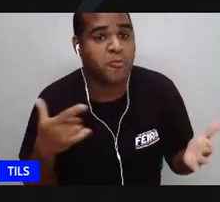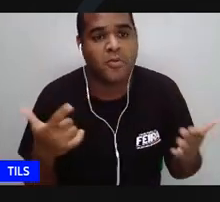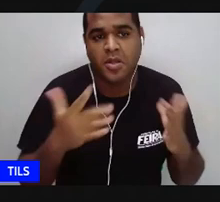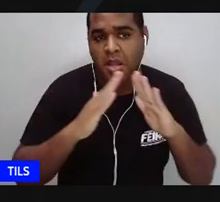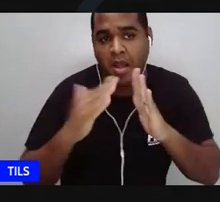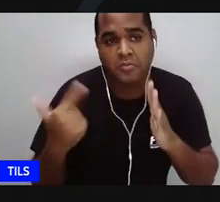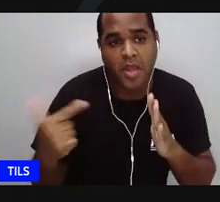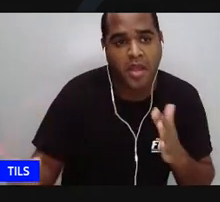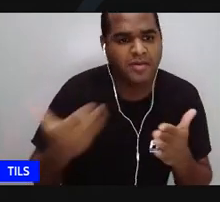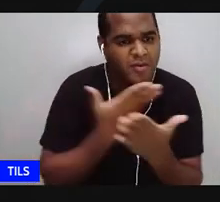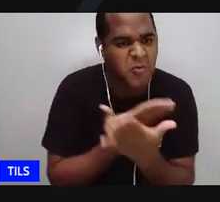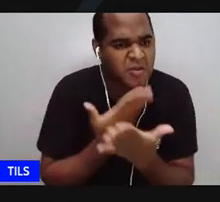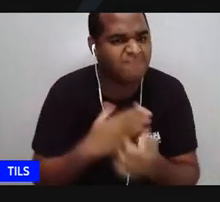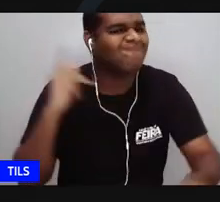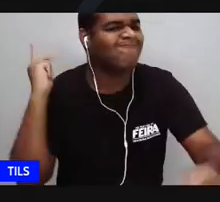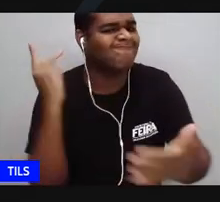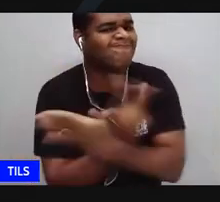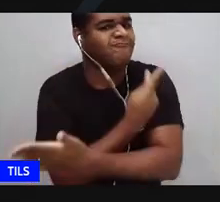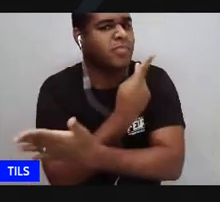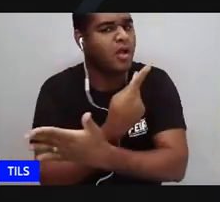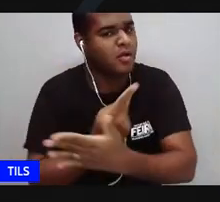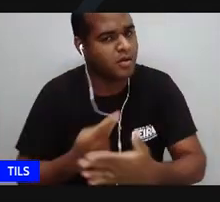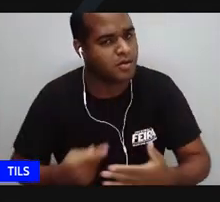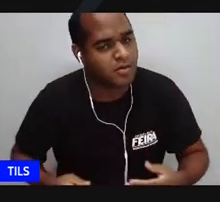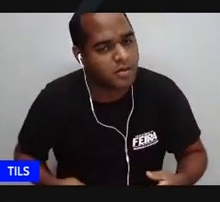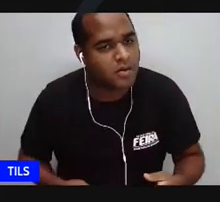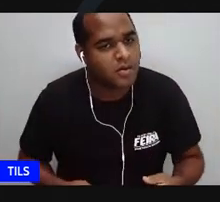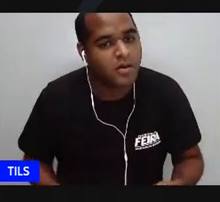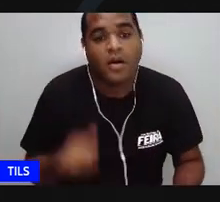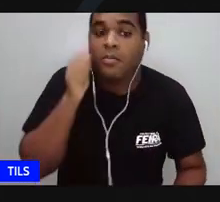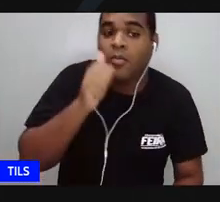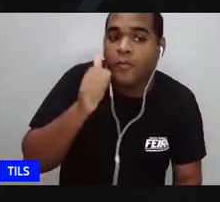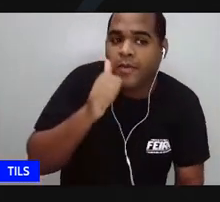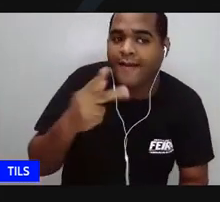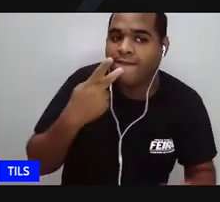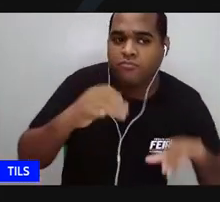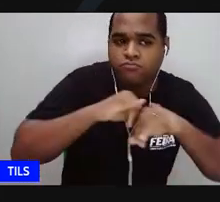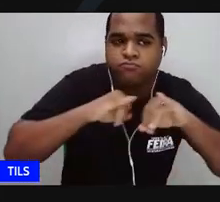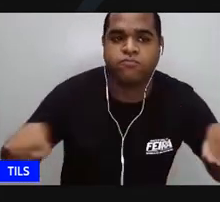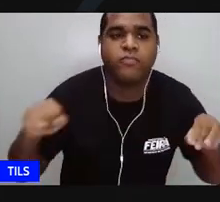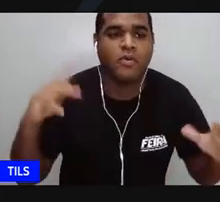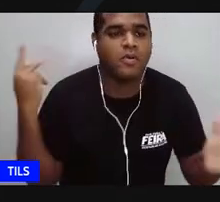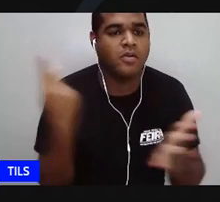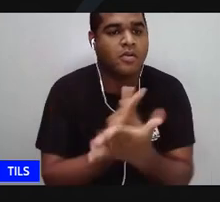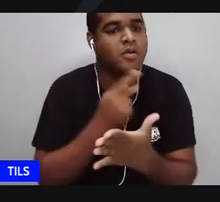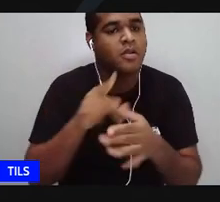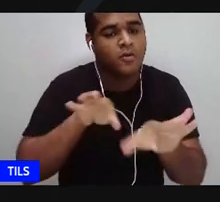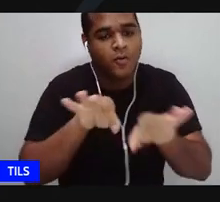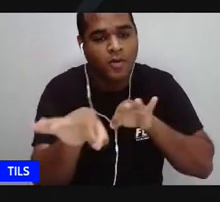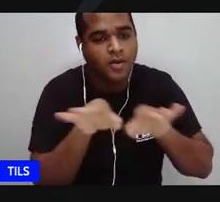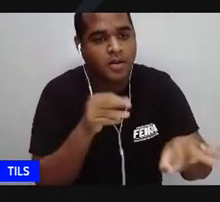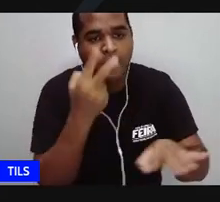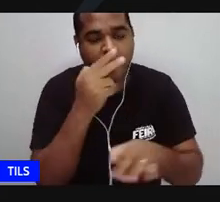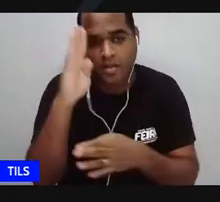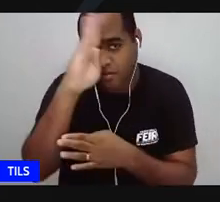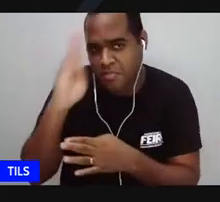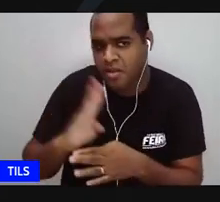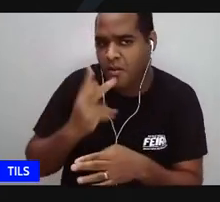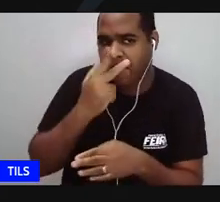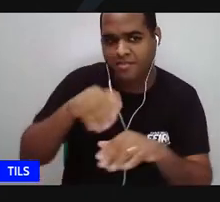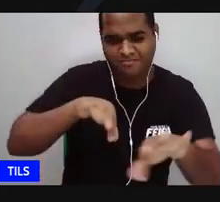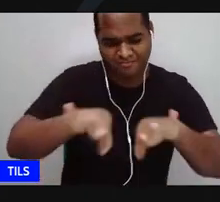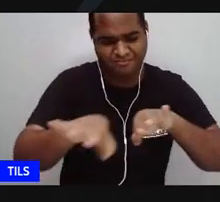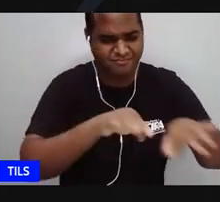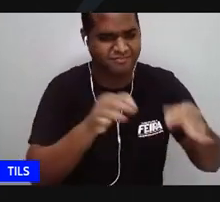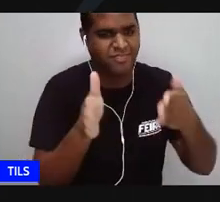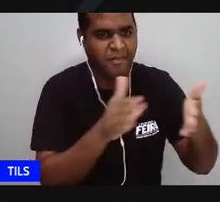moradia. Isso está errado. Então, Carolina denuncia essa forma de organização que o Brasil estava em ter usado